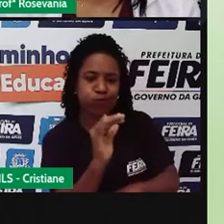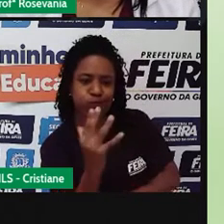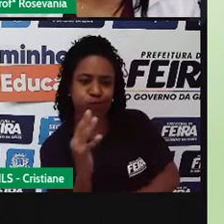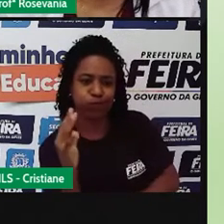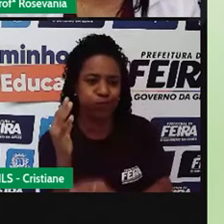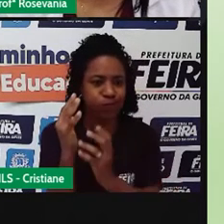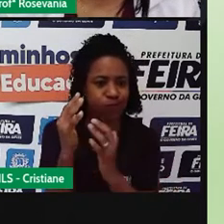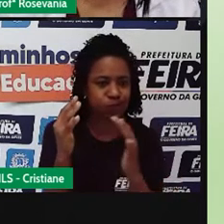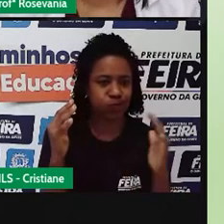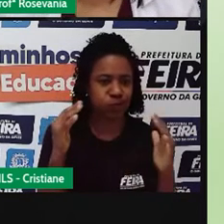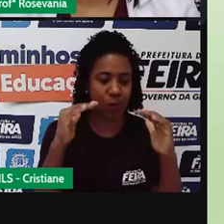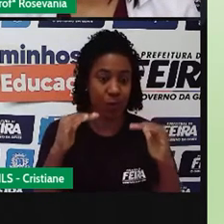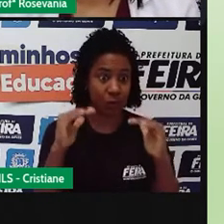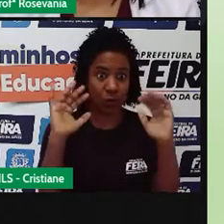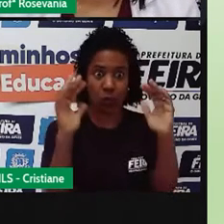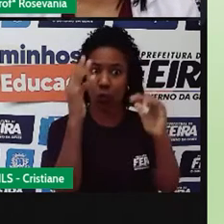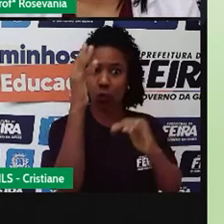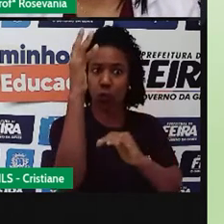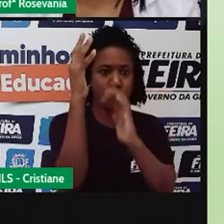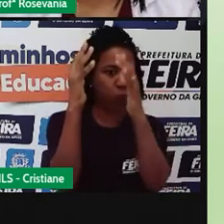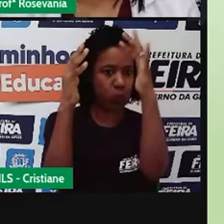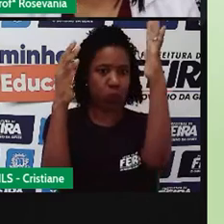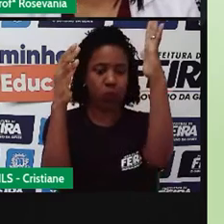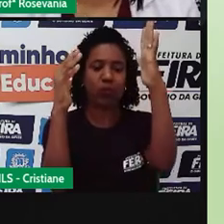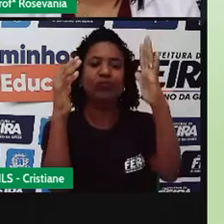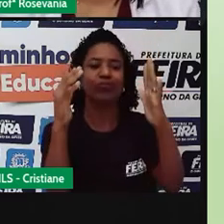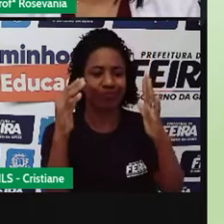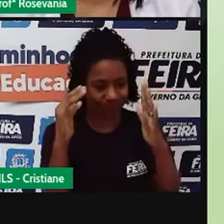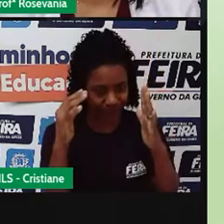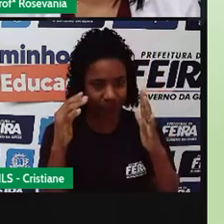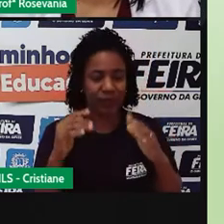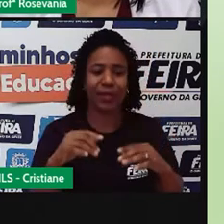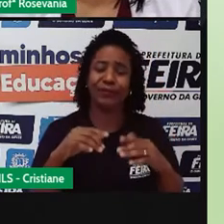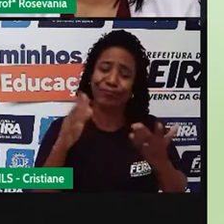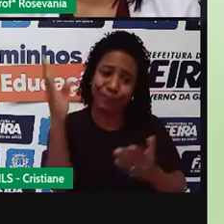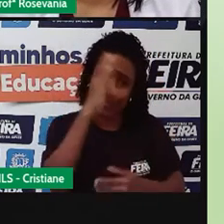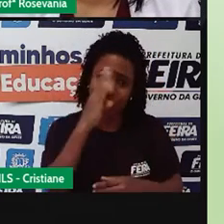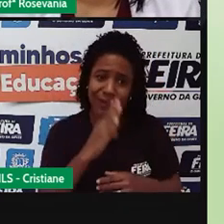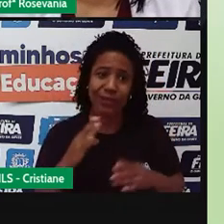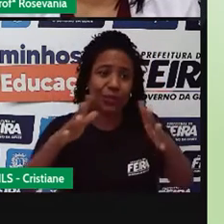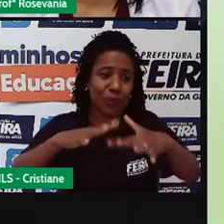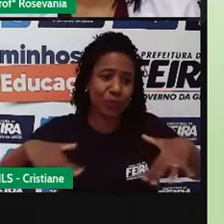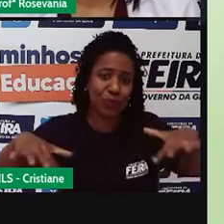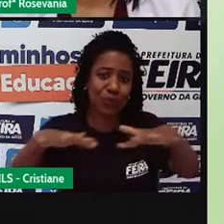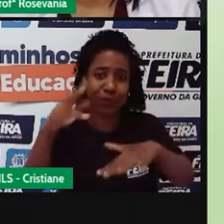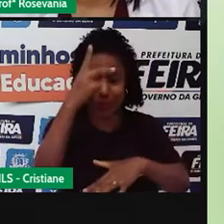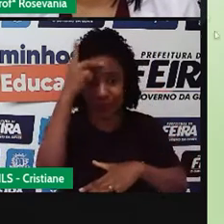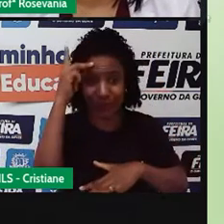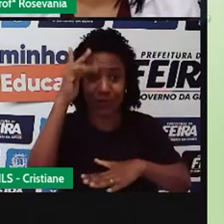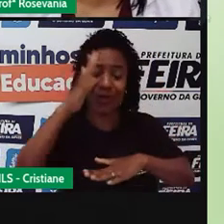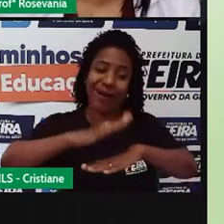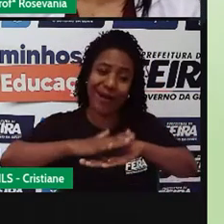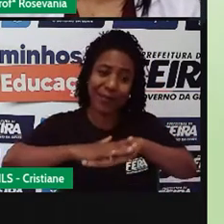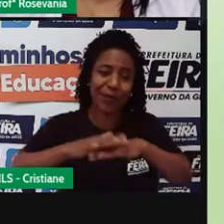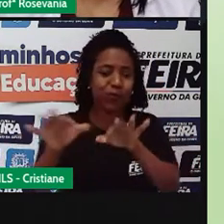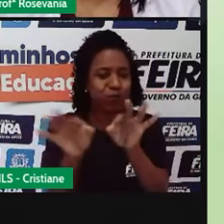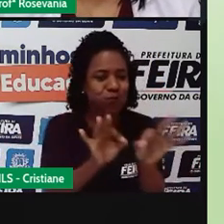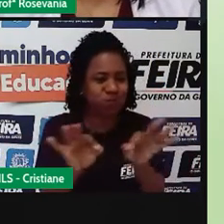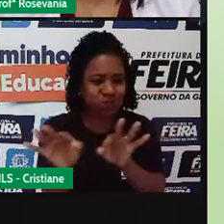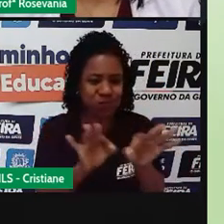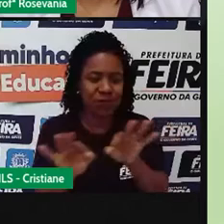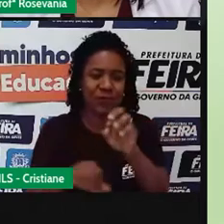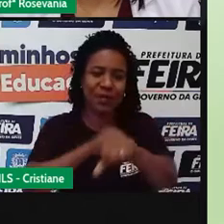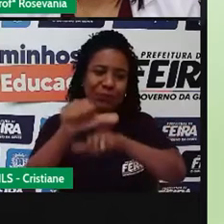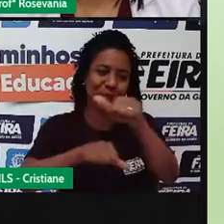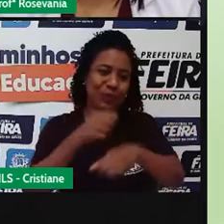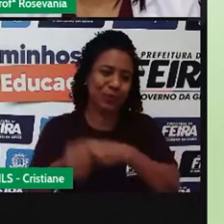saber que essa área já foi muito antropofizada, aliás, toda a área de vegetação do Brasil, né, já foi muito antropofizada, ou mudada pelo homem. A